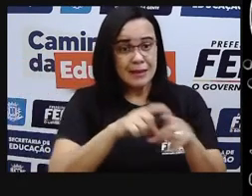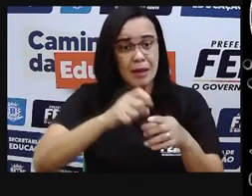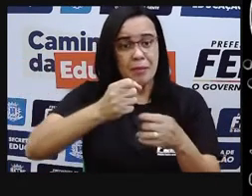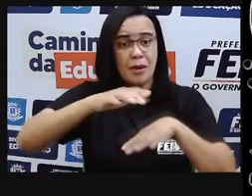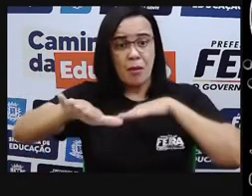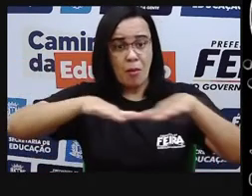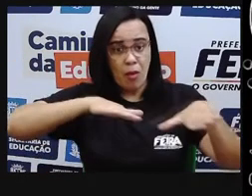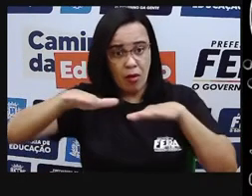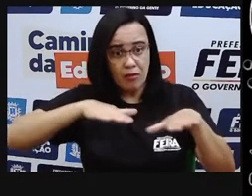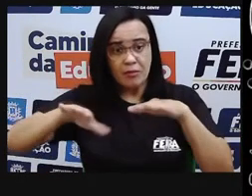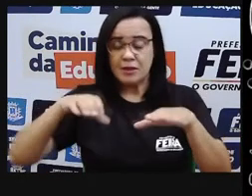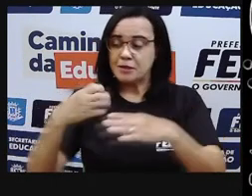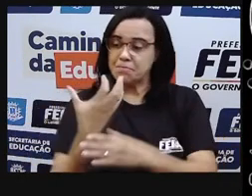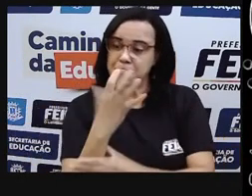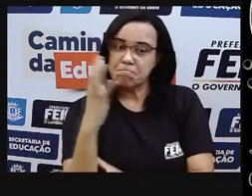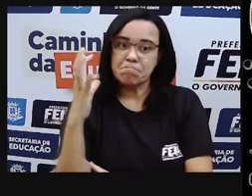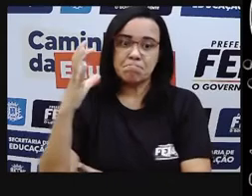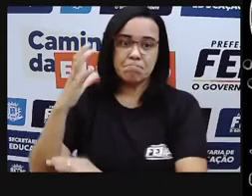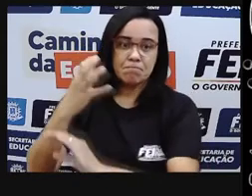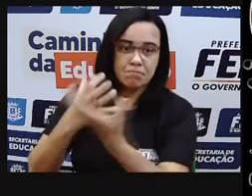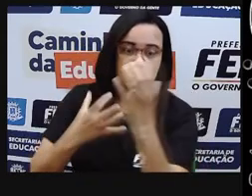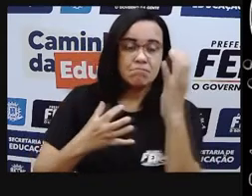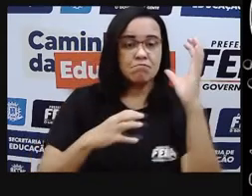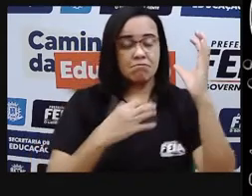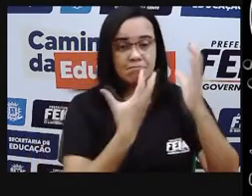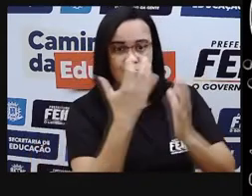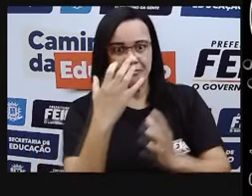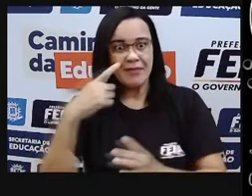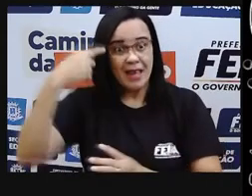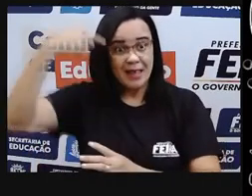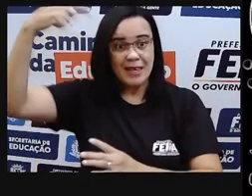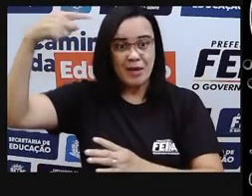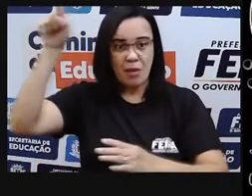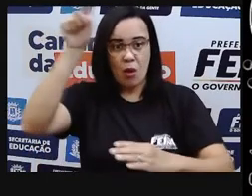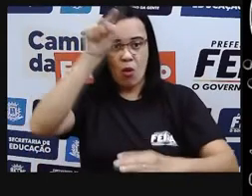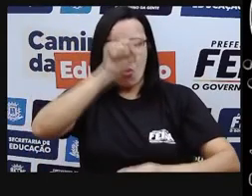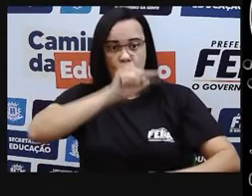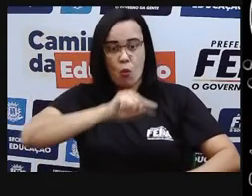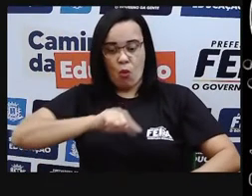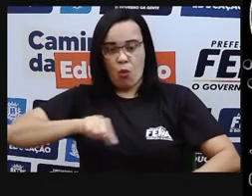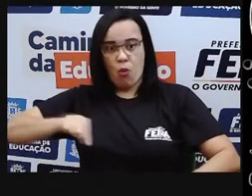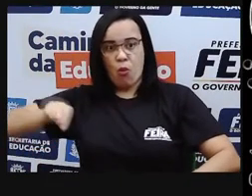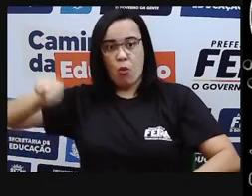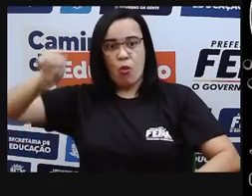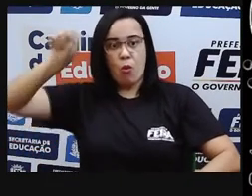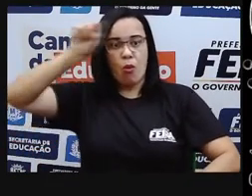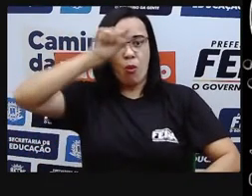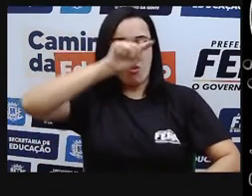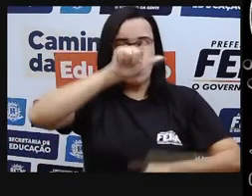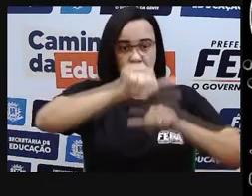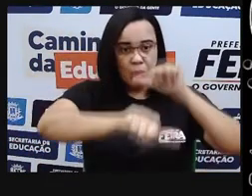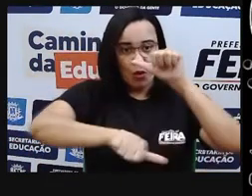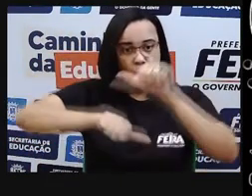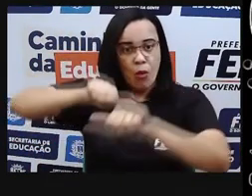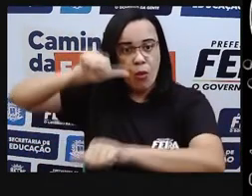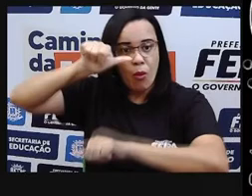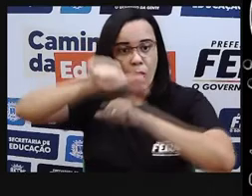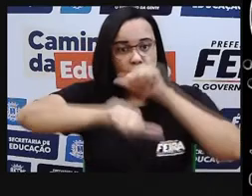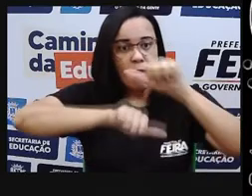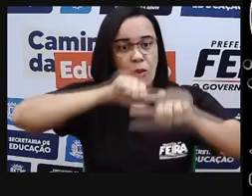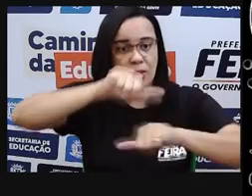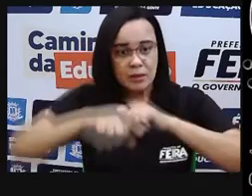Que é o processo que a gente chama de fotossíntese. Então, quando a gente tem aqui, por exemplo, essas